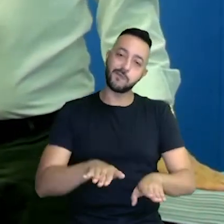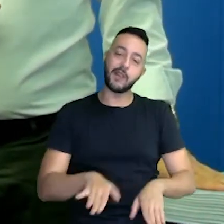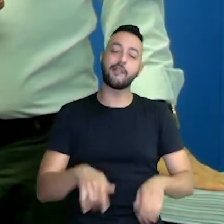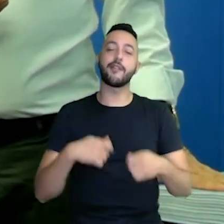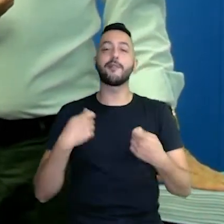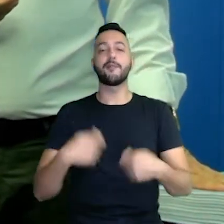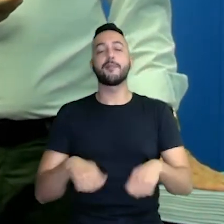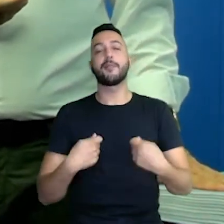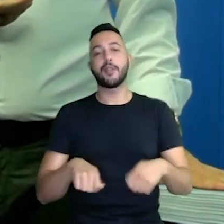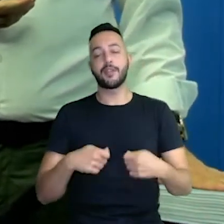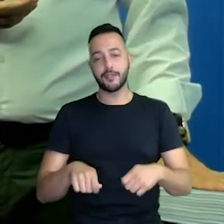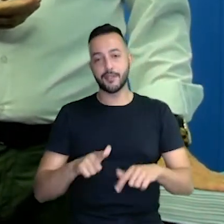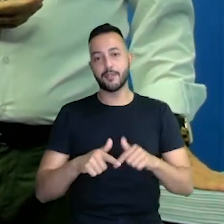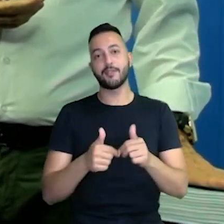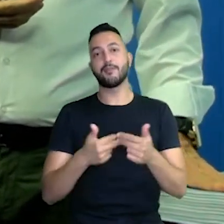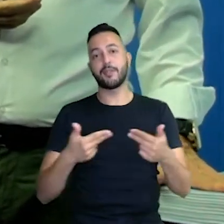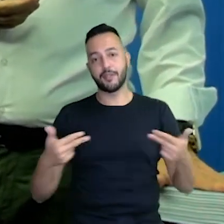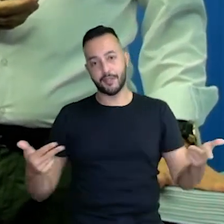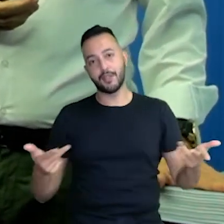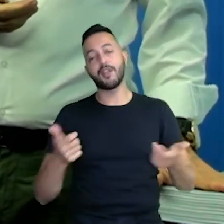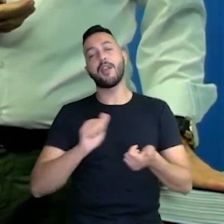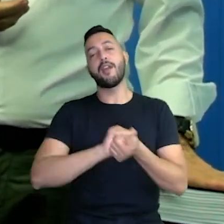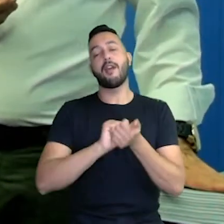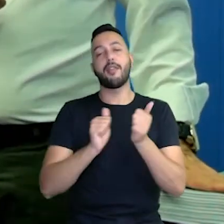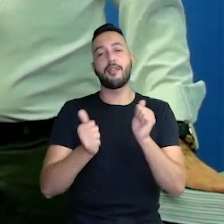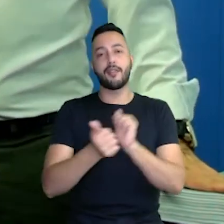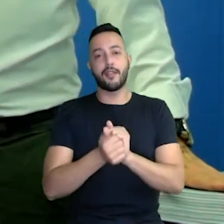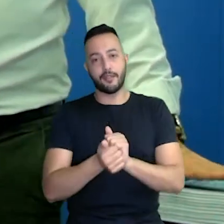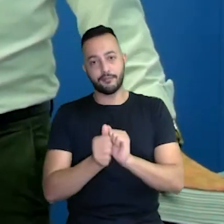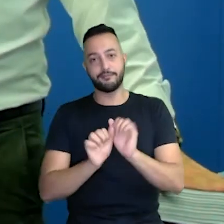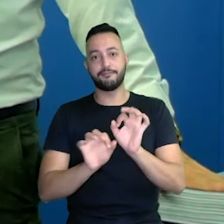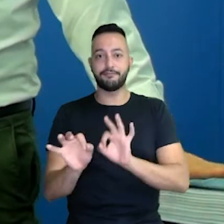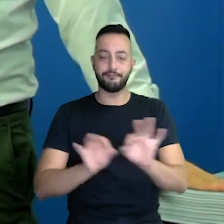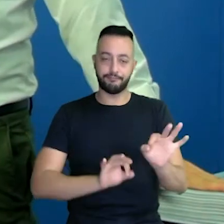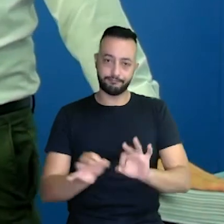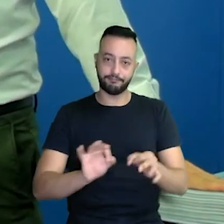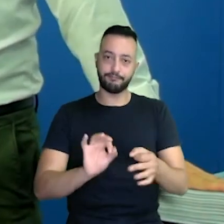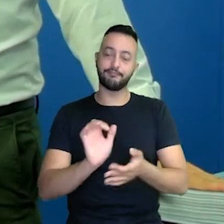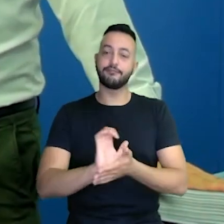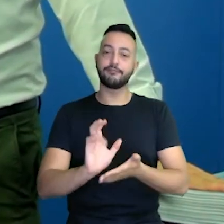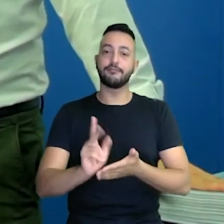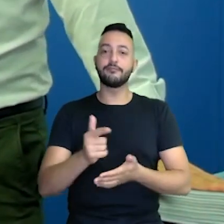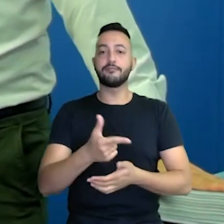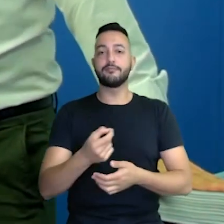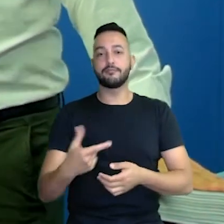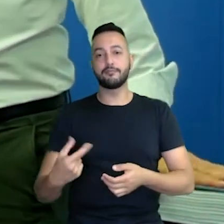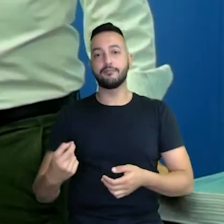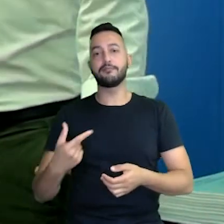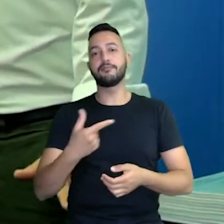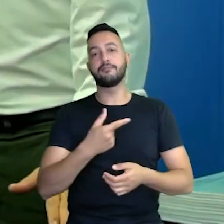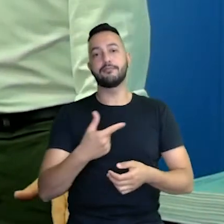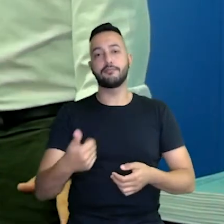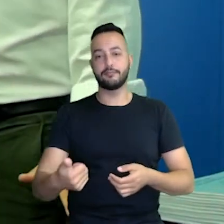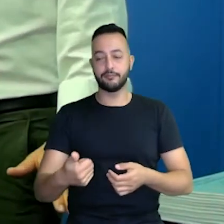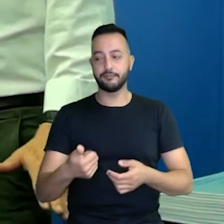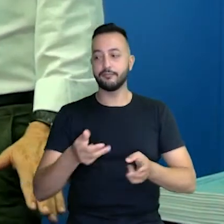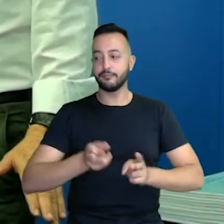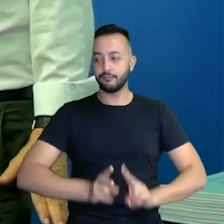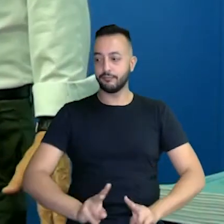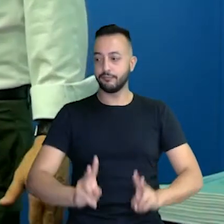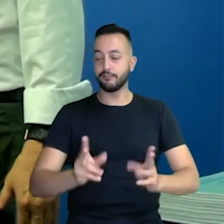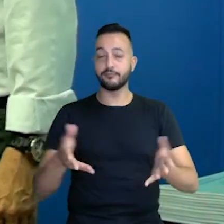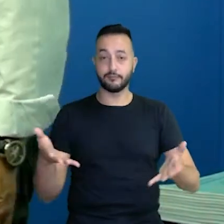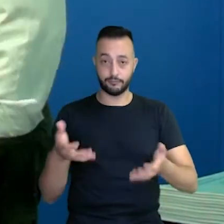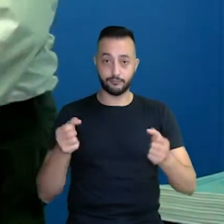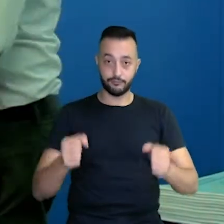necessidade desse material, dessa readequação organizador curricular 2020-2021. Na sequência, que hora